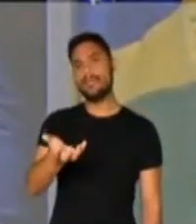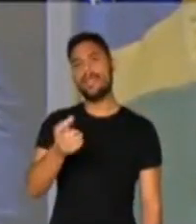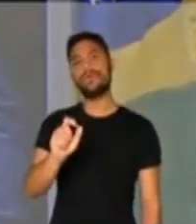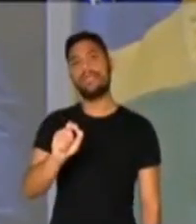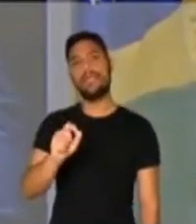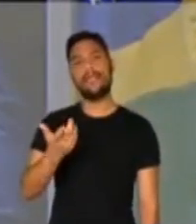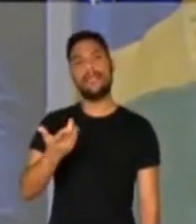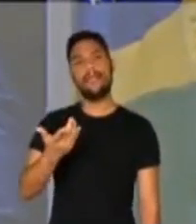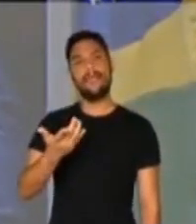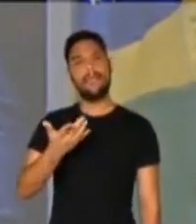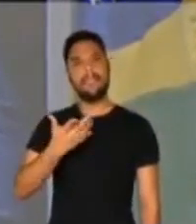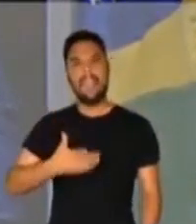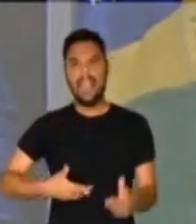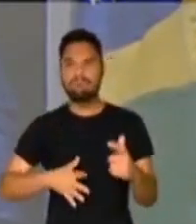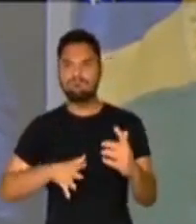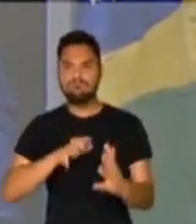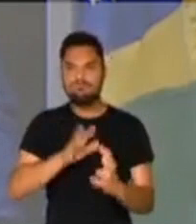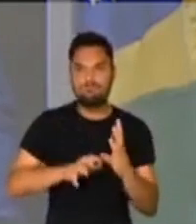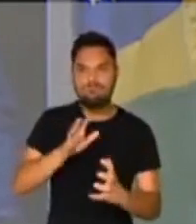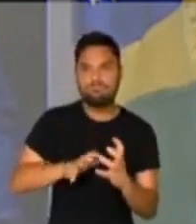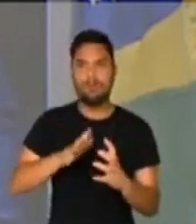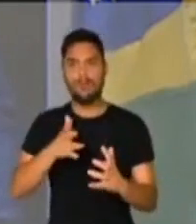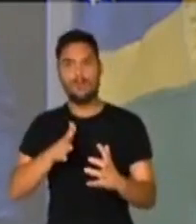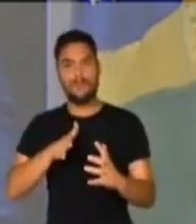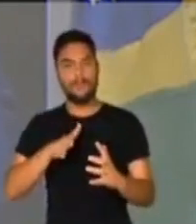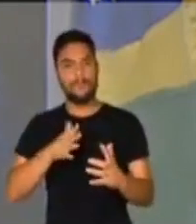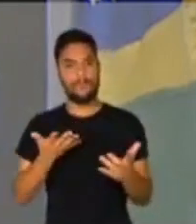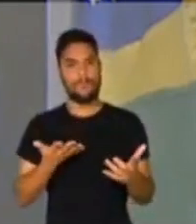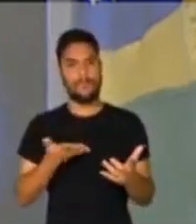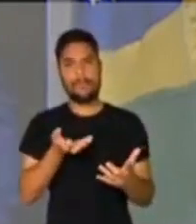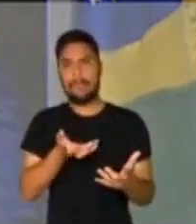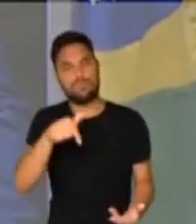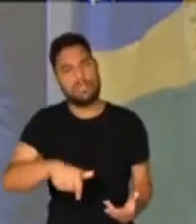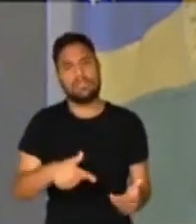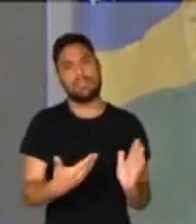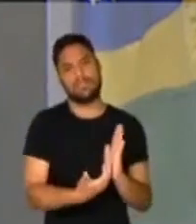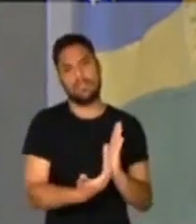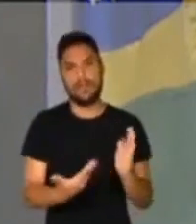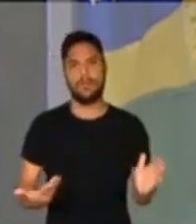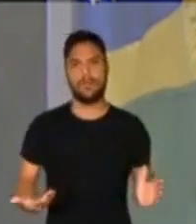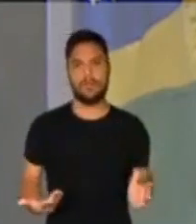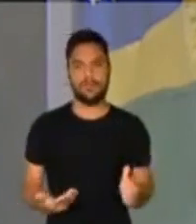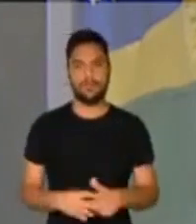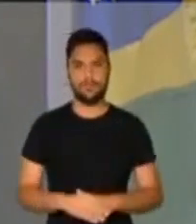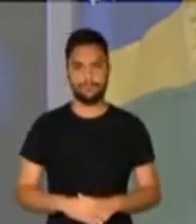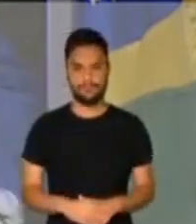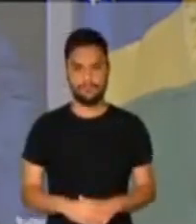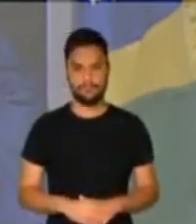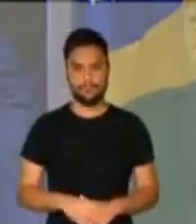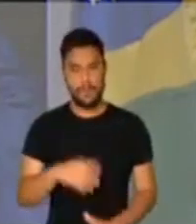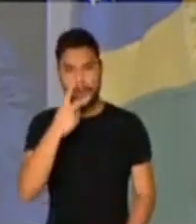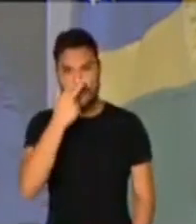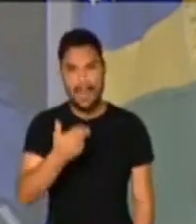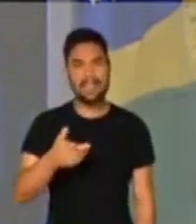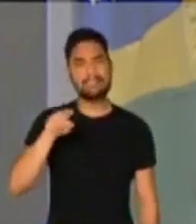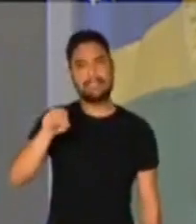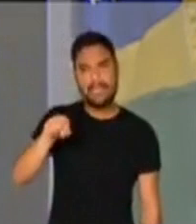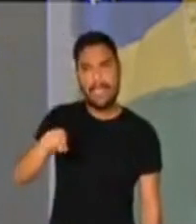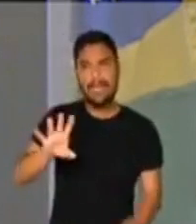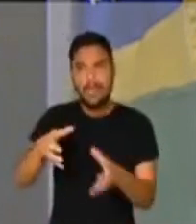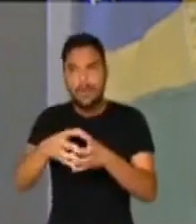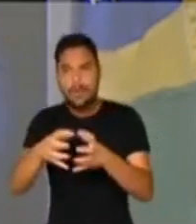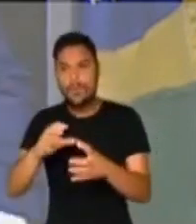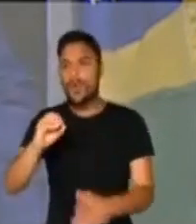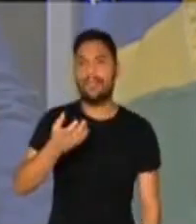grito, que está acostumada a fazer baderna. A turma da chupeta que vai